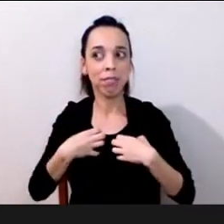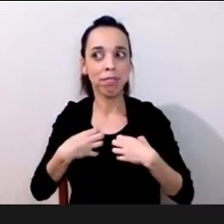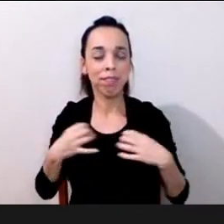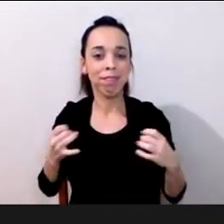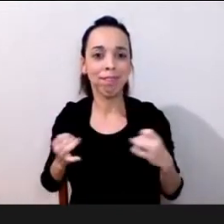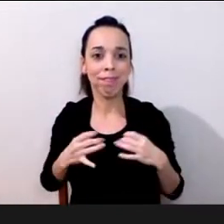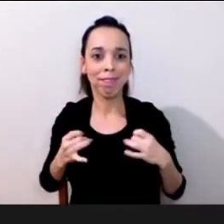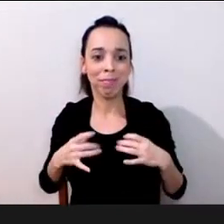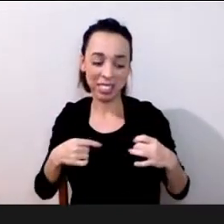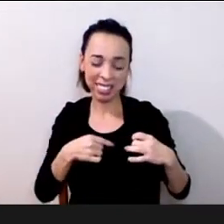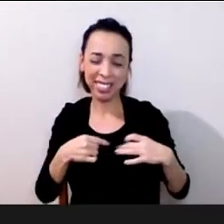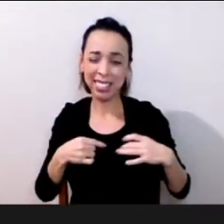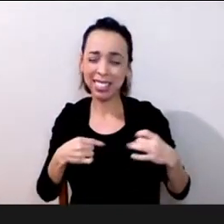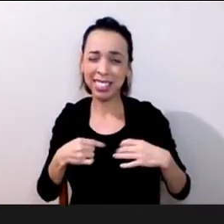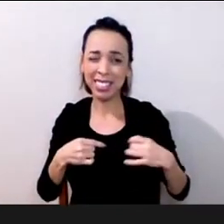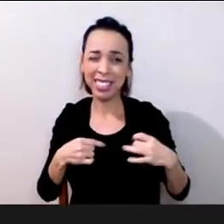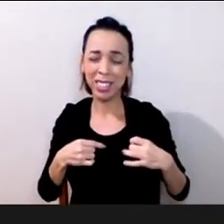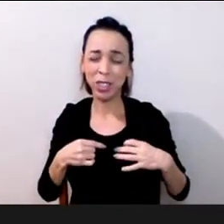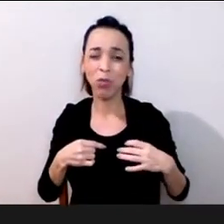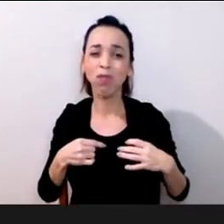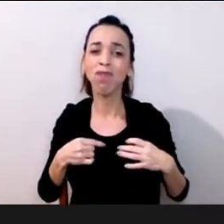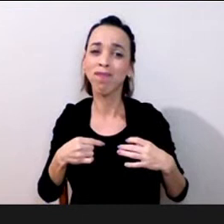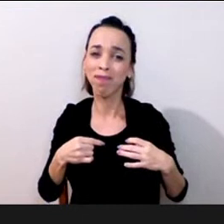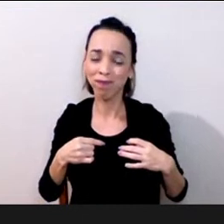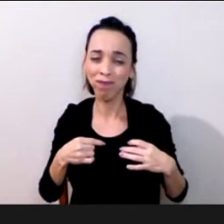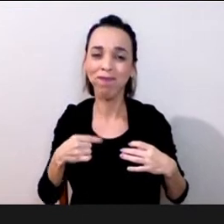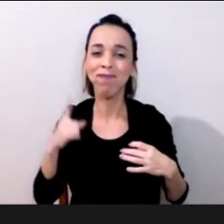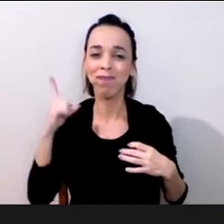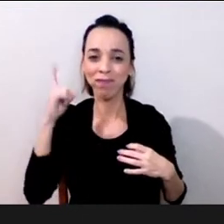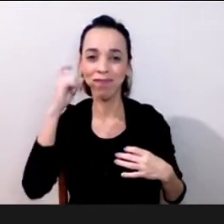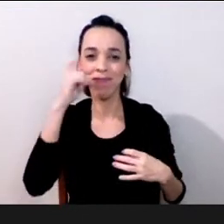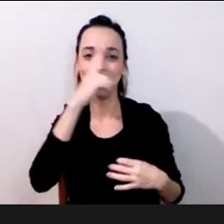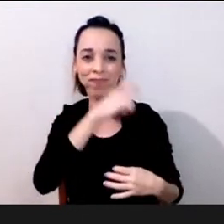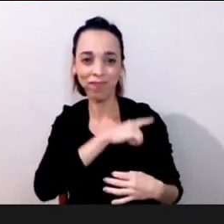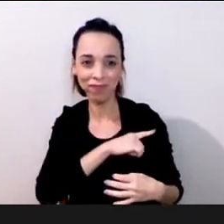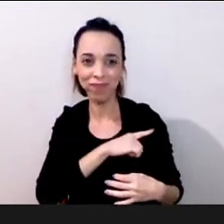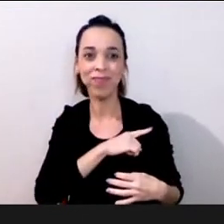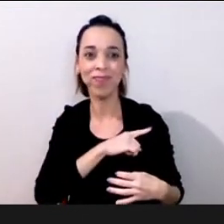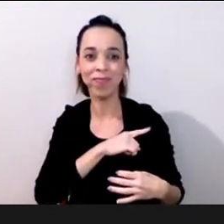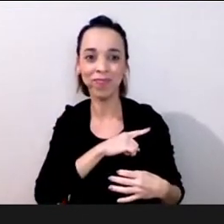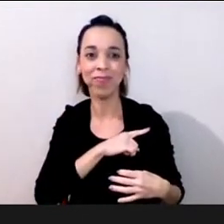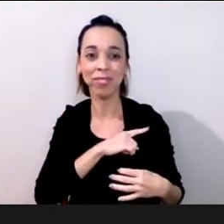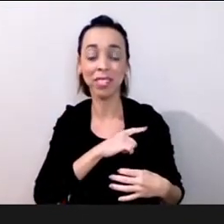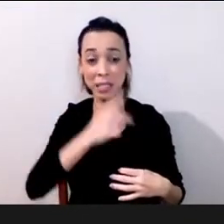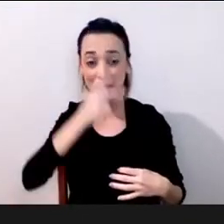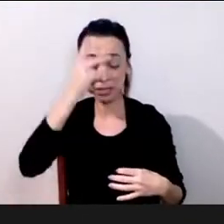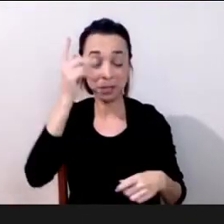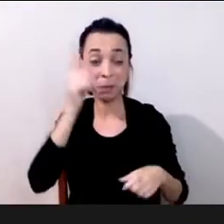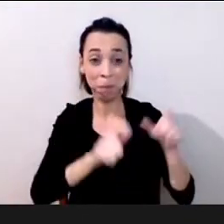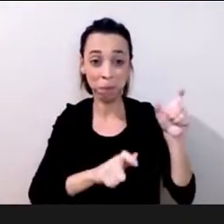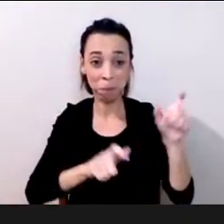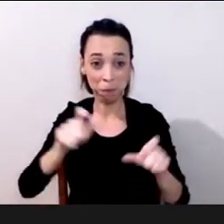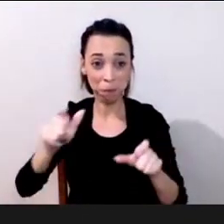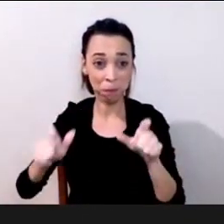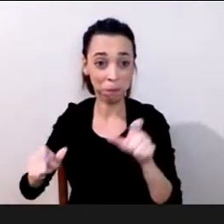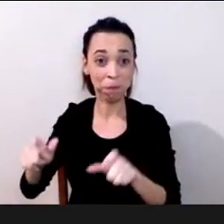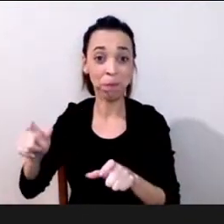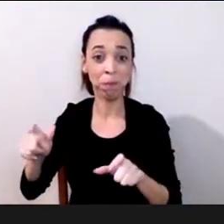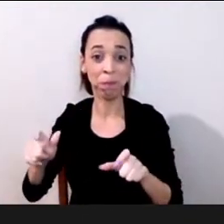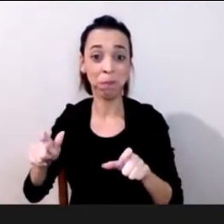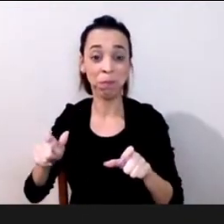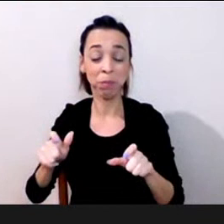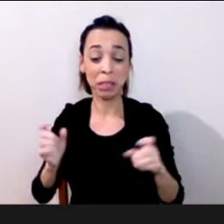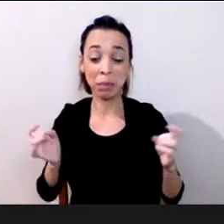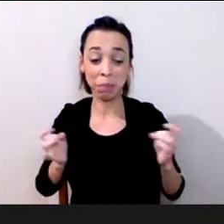é inerente é endémica é endémica e coitadas das pessoas que andam à procura da segurança